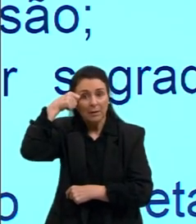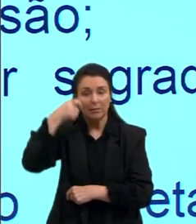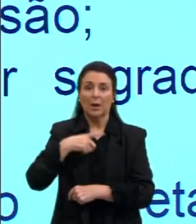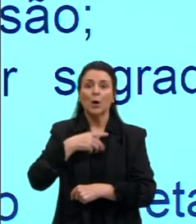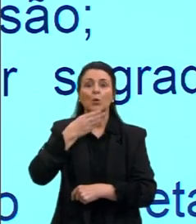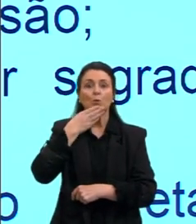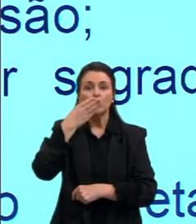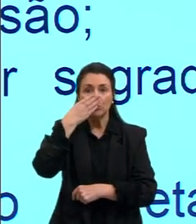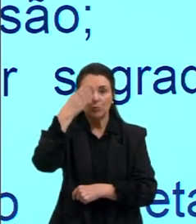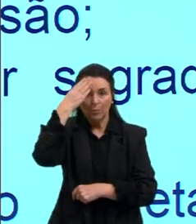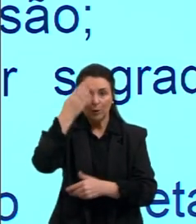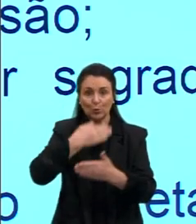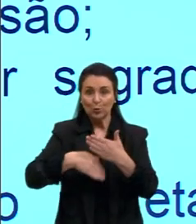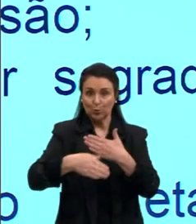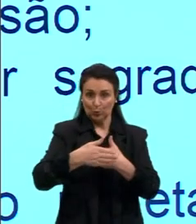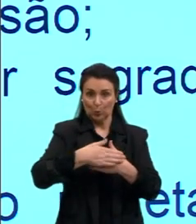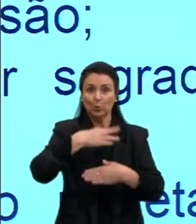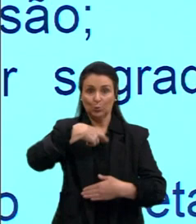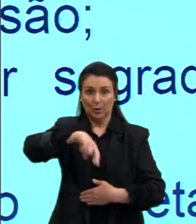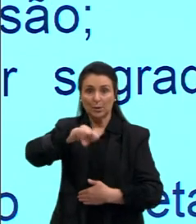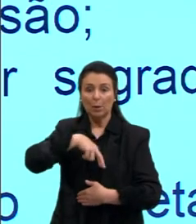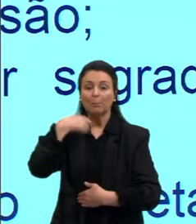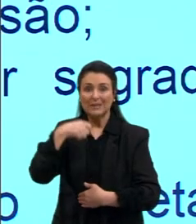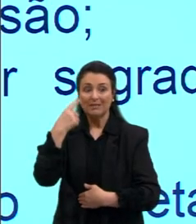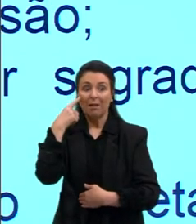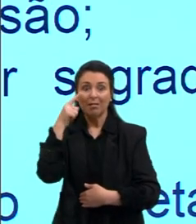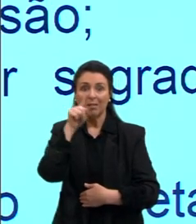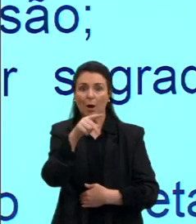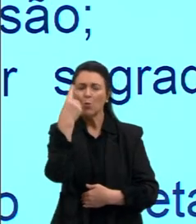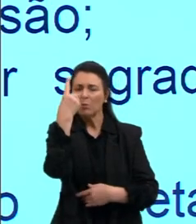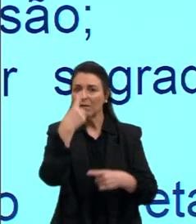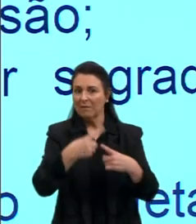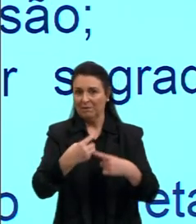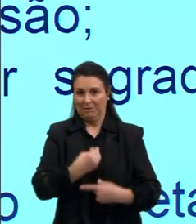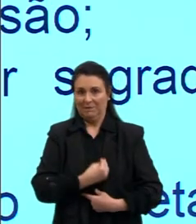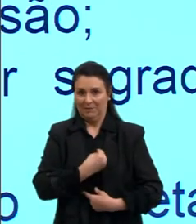se possível, visitar a Caaba ao menos uma vez na vida.